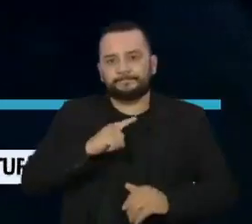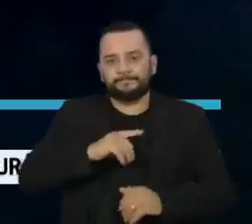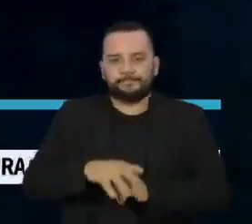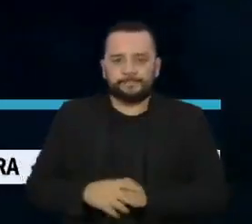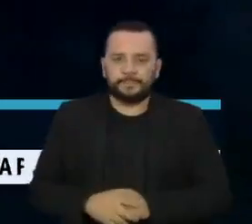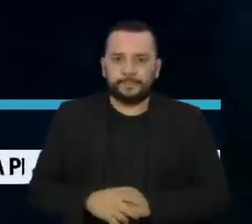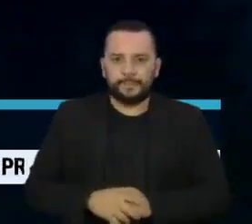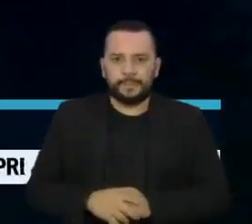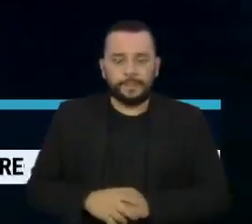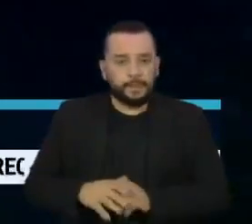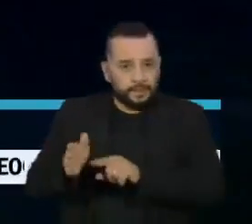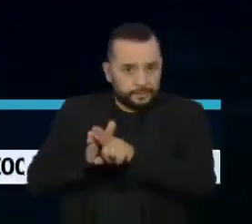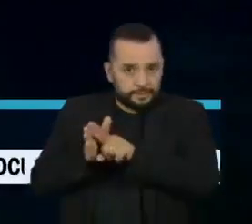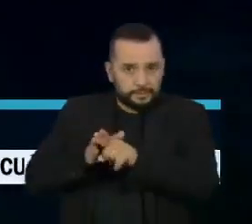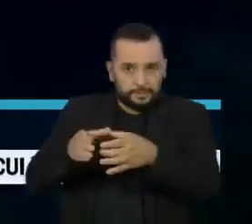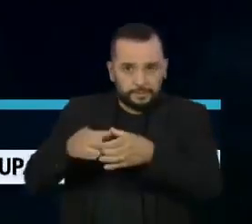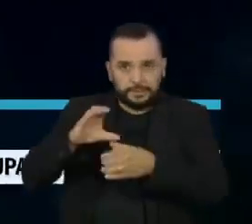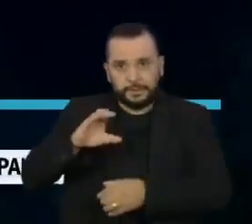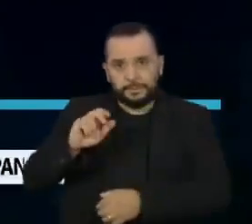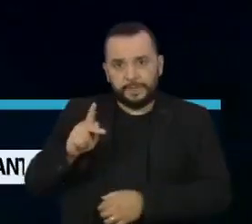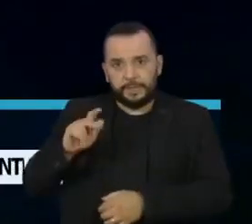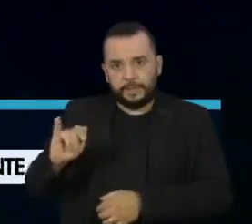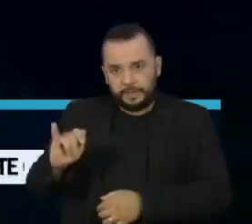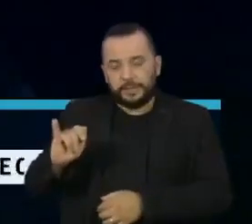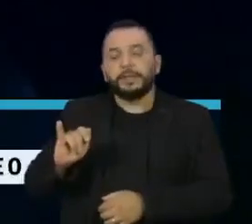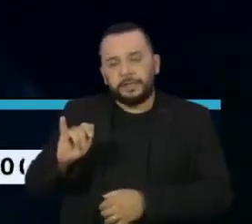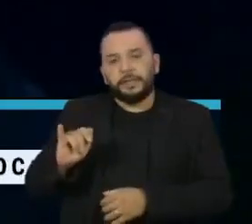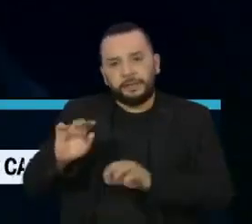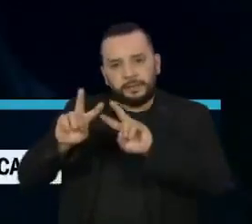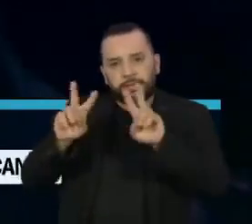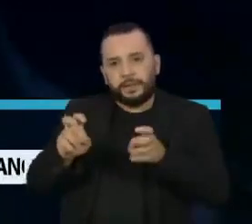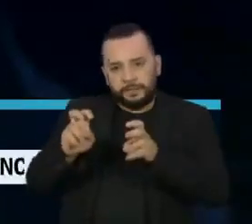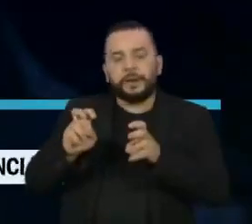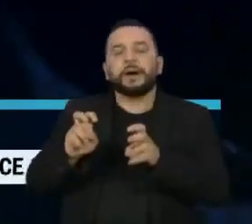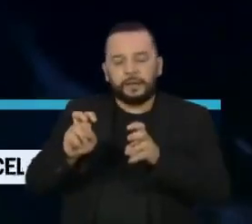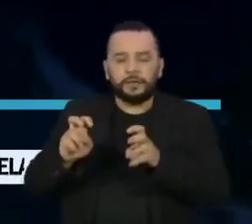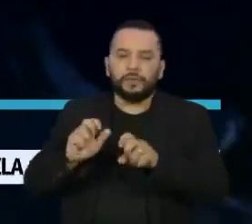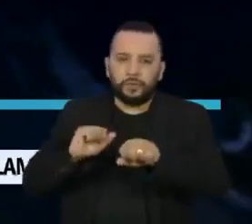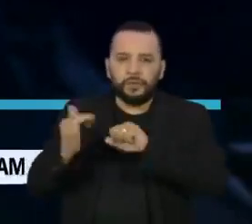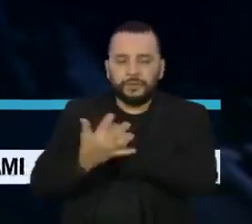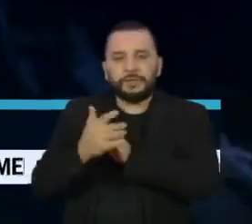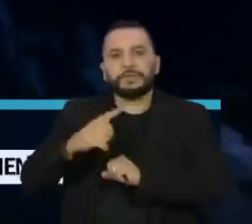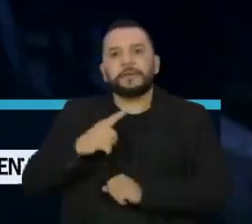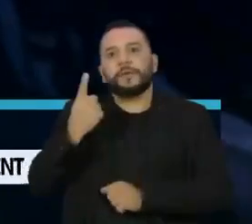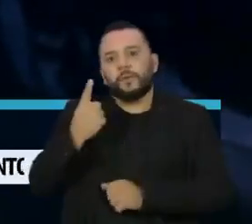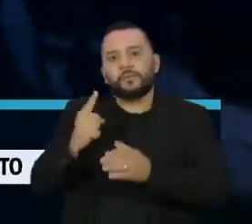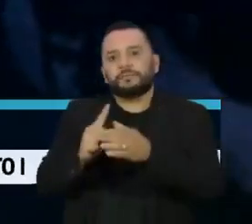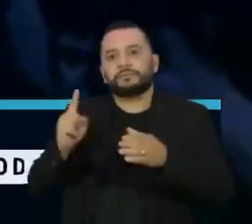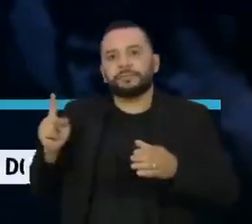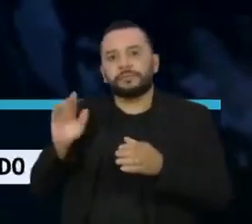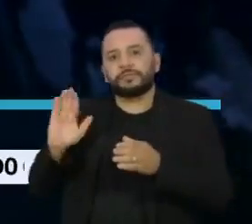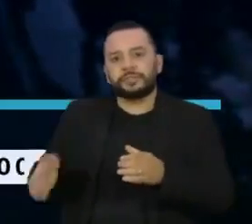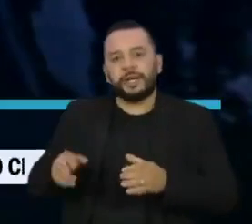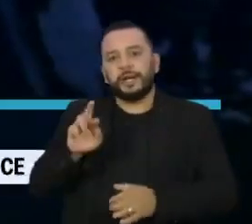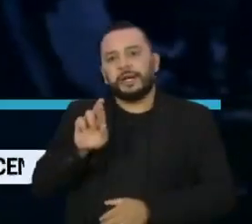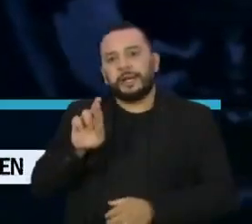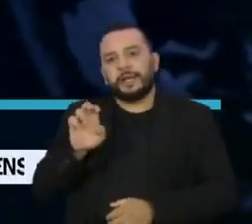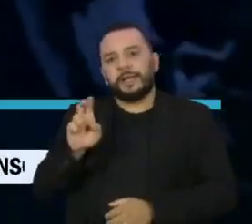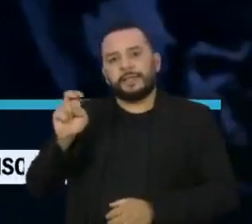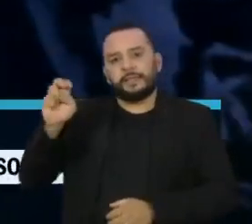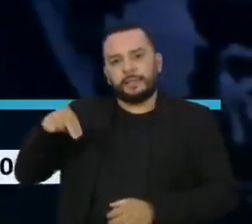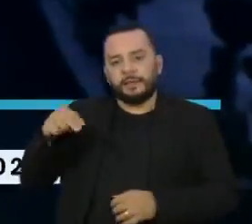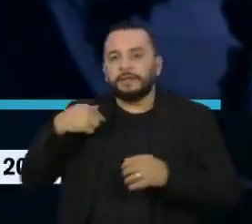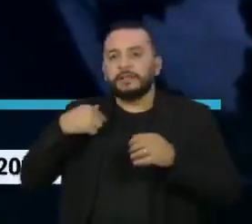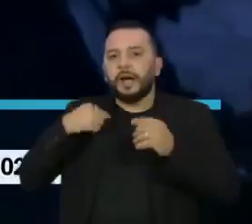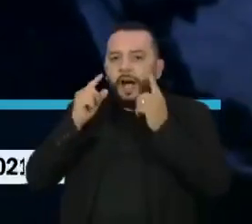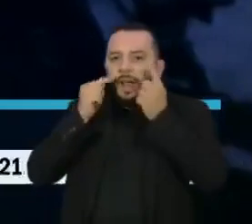A CPI da Covid-19, que nem foi instalada ainda, já provocou a primeira baixa. Hoje, o senador Renan Calheiros, de Alagoas,